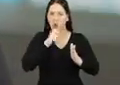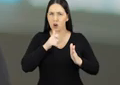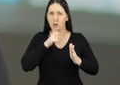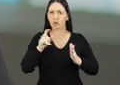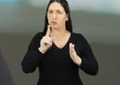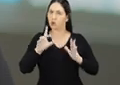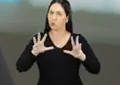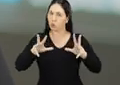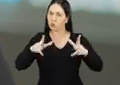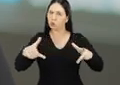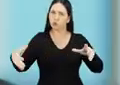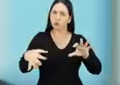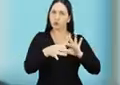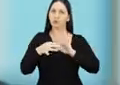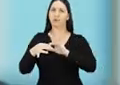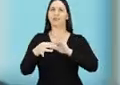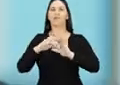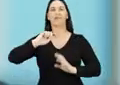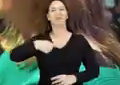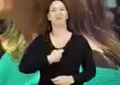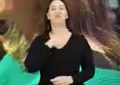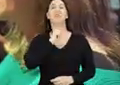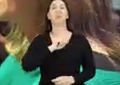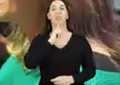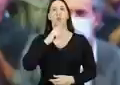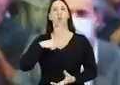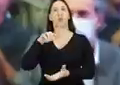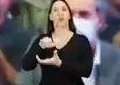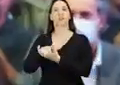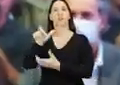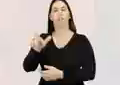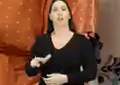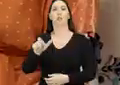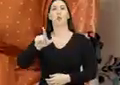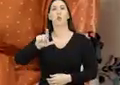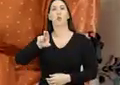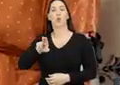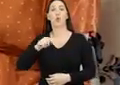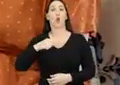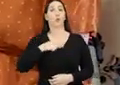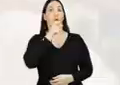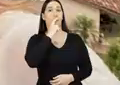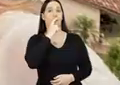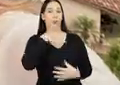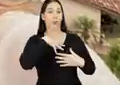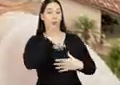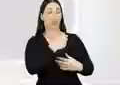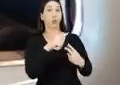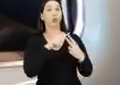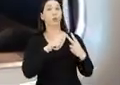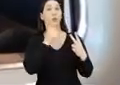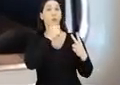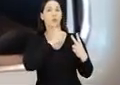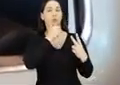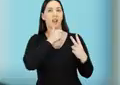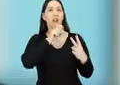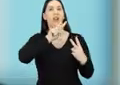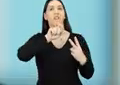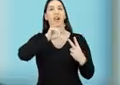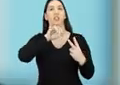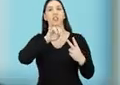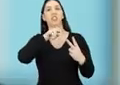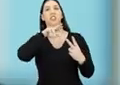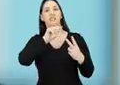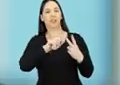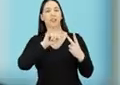mulheres, é uma luta de todos nós. Eu sou o Rodrigo, casado com a Lu, pai de duas mulheres maravilhosas, a Valentina e a Isabela, que